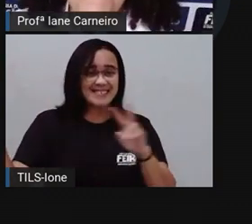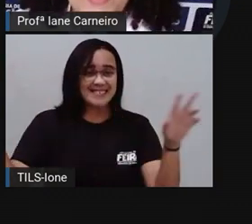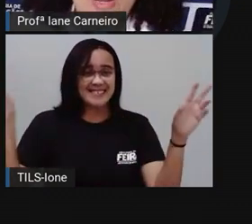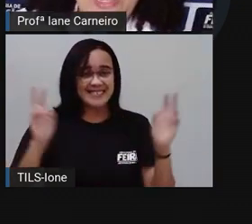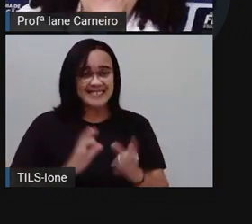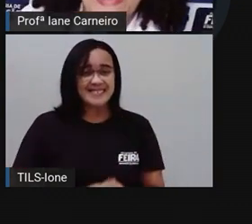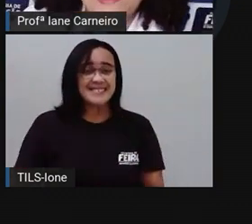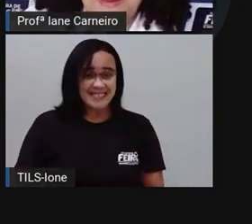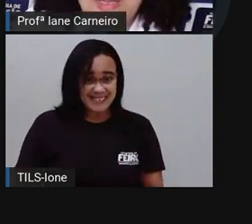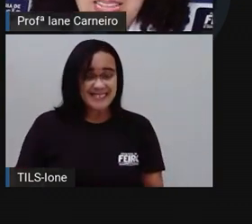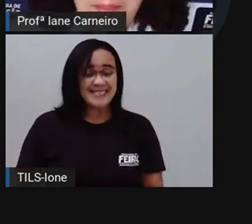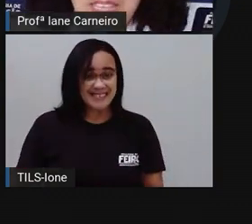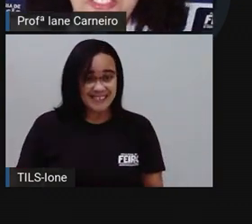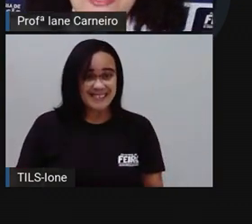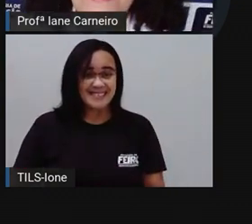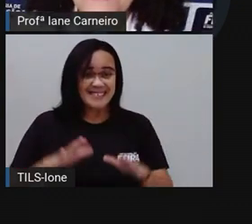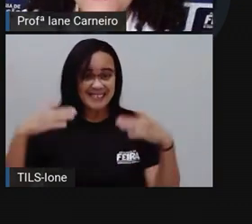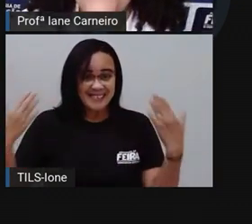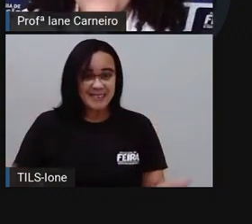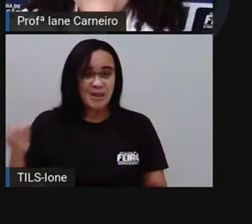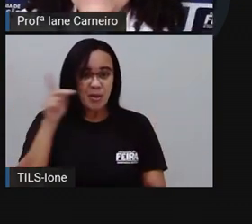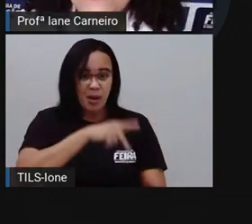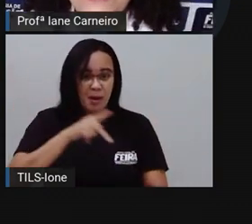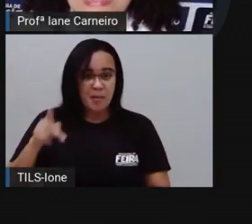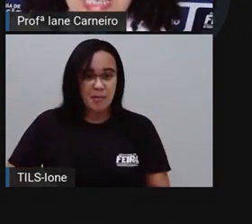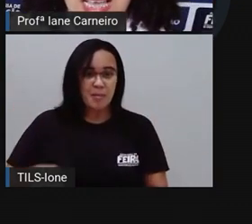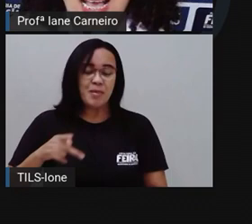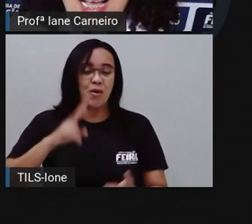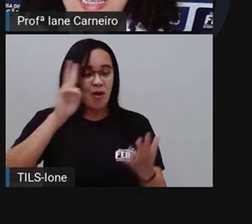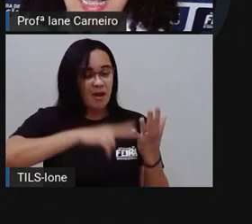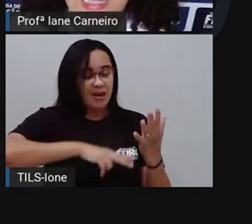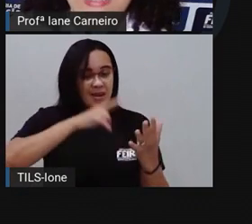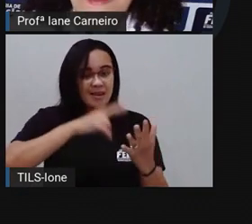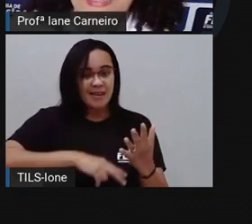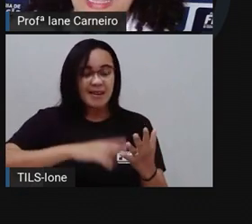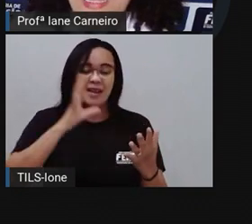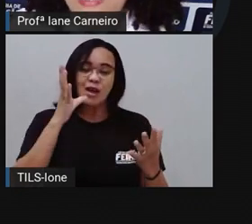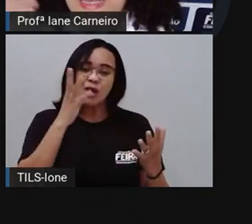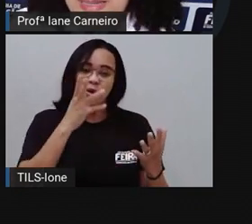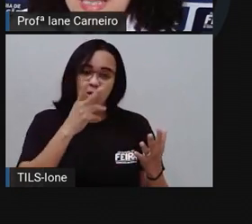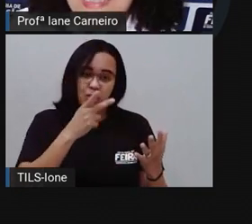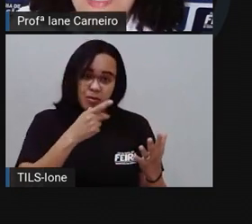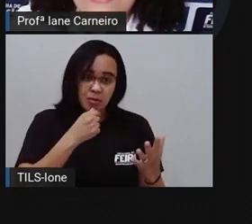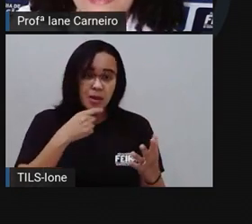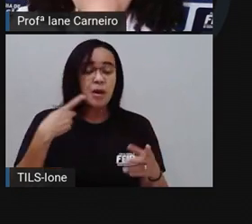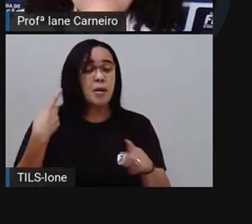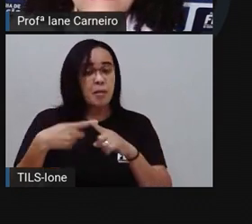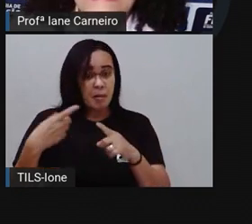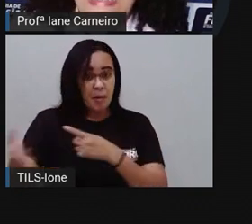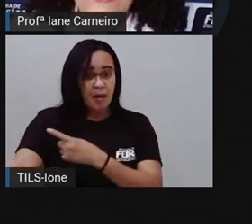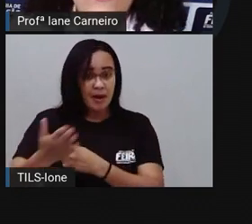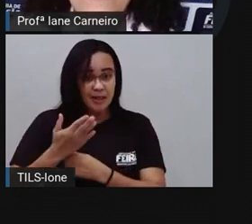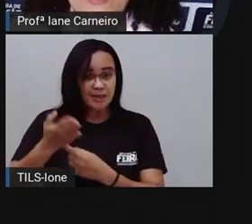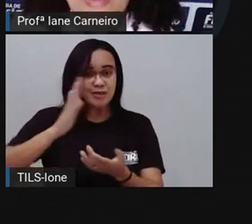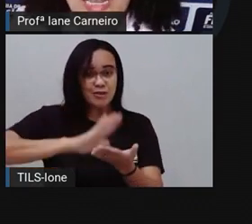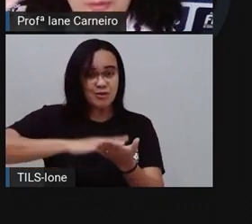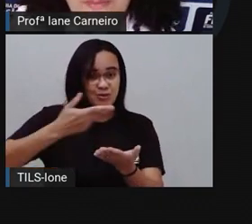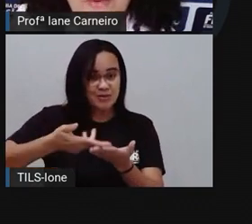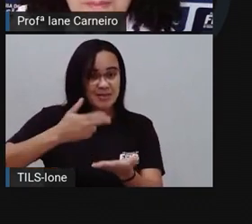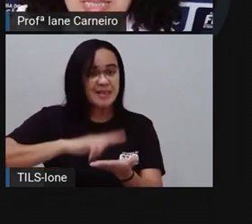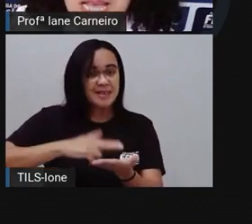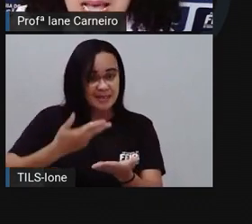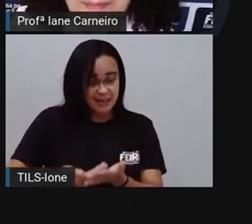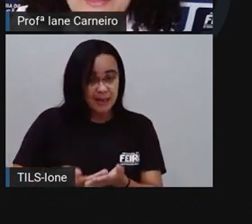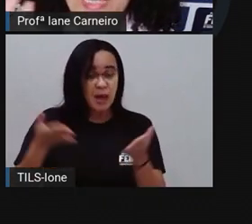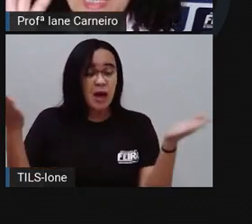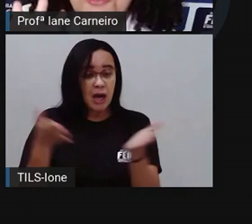A Pró leu mais pausadamente, para a Ione conseguir fazer a interpretação. Agora a Pró vai ler um